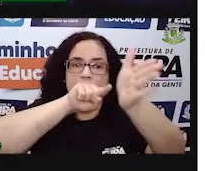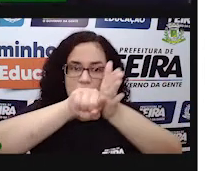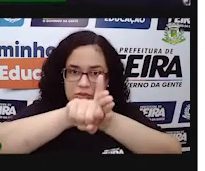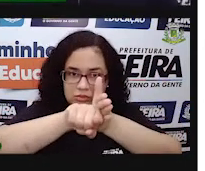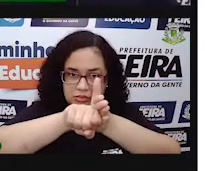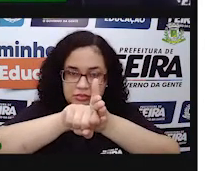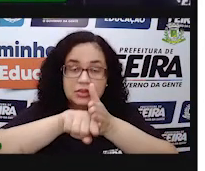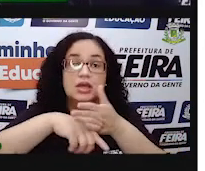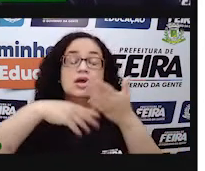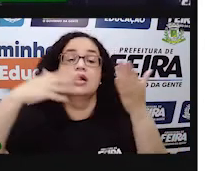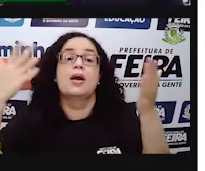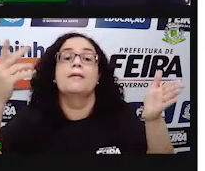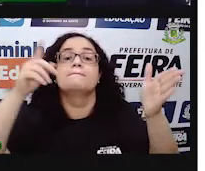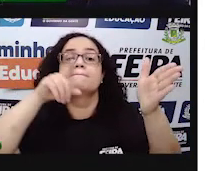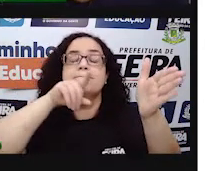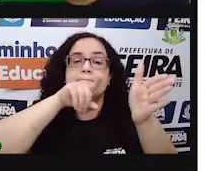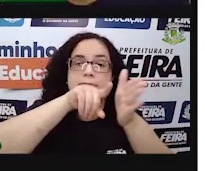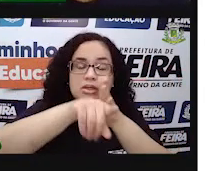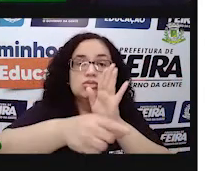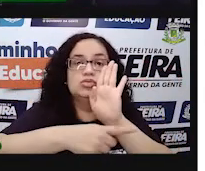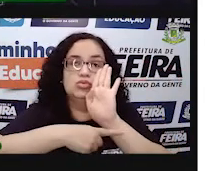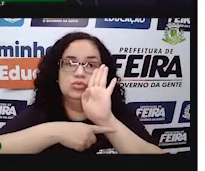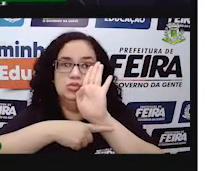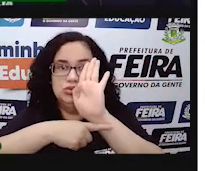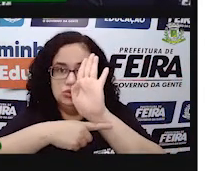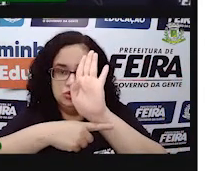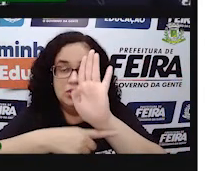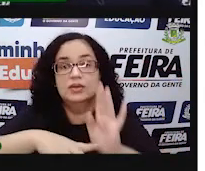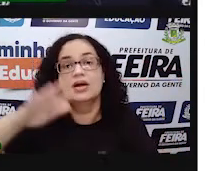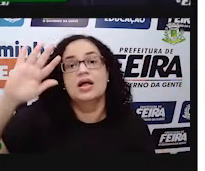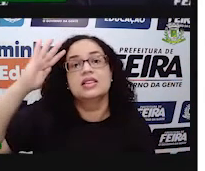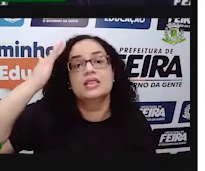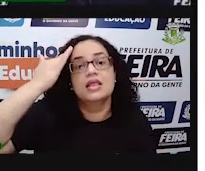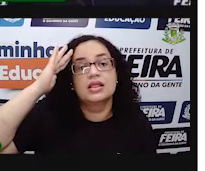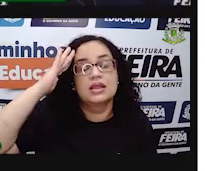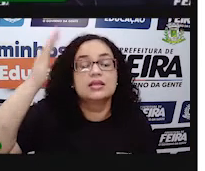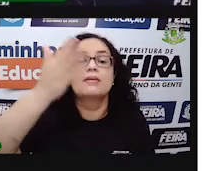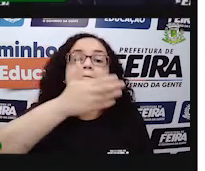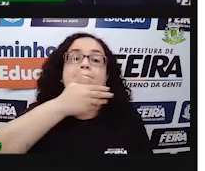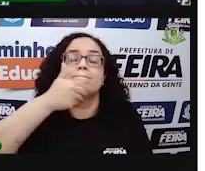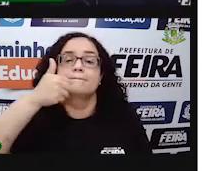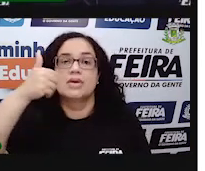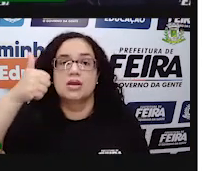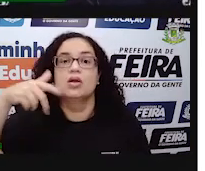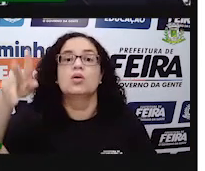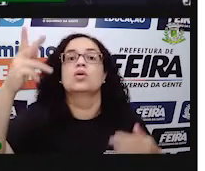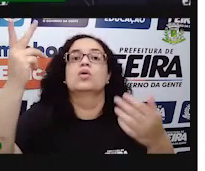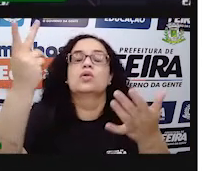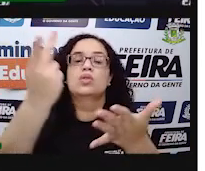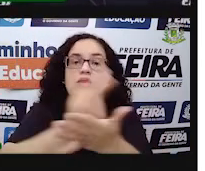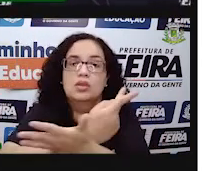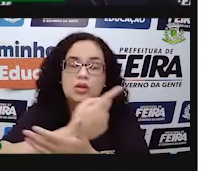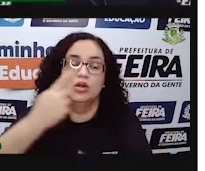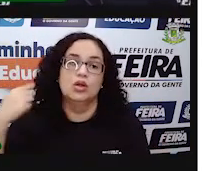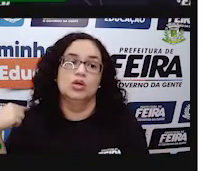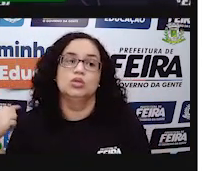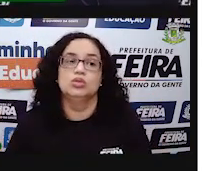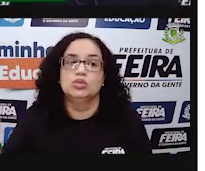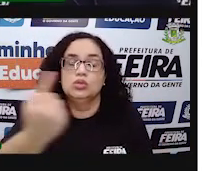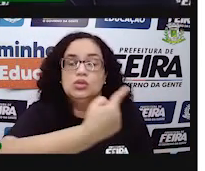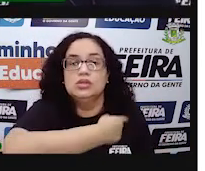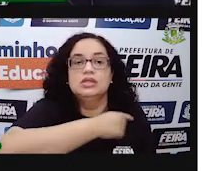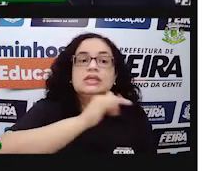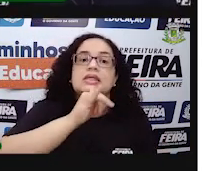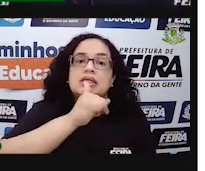posso fazer perguntas, tá? Essas perguntas nos ajudam a entender melhor o que é que está